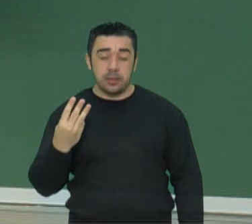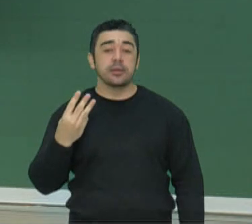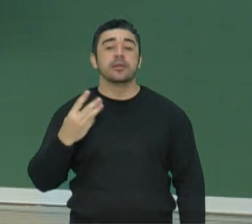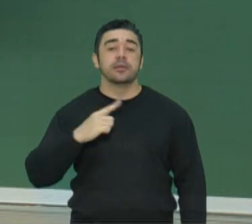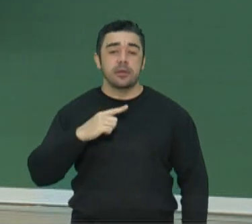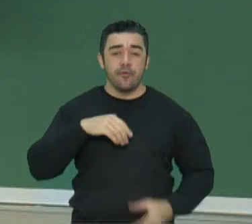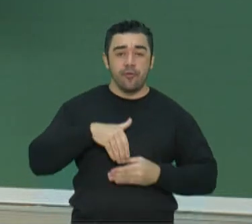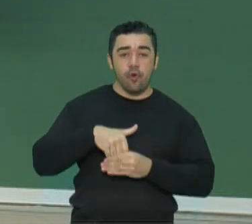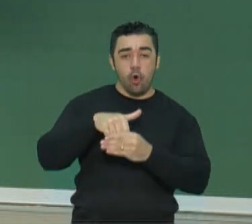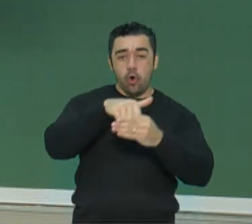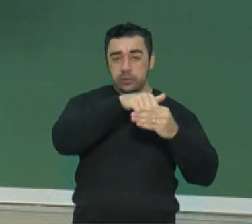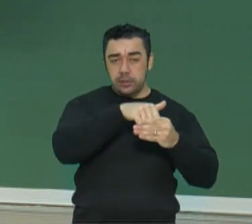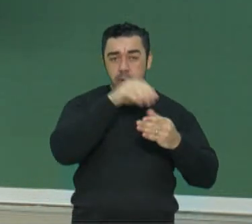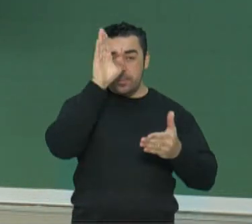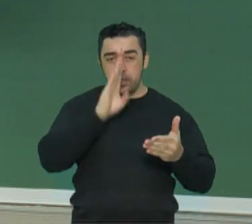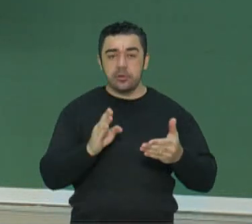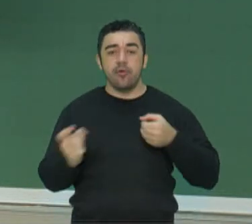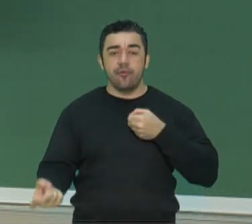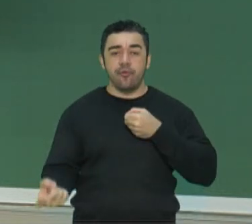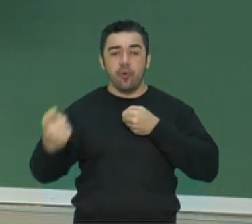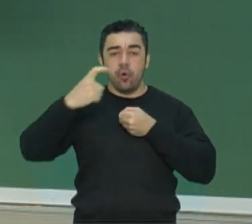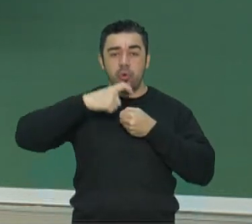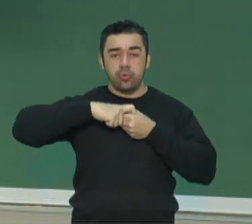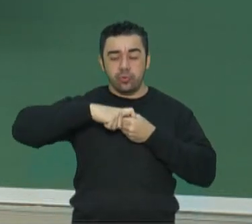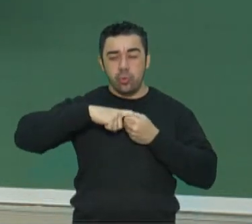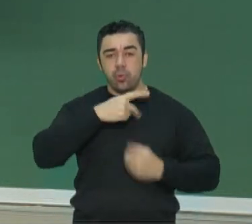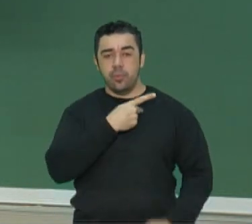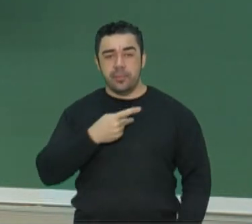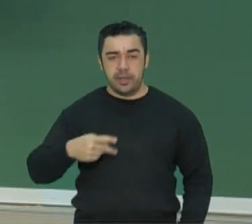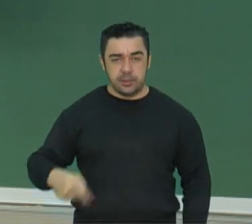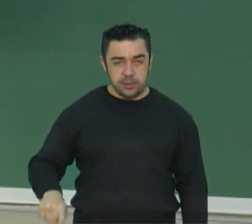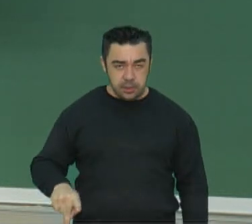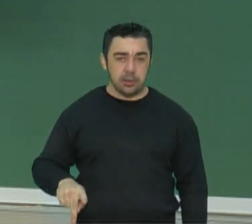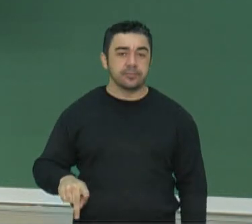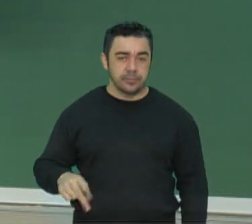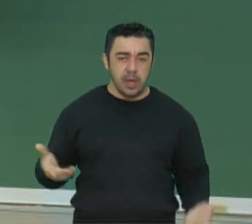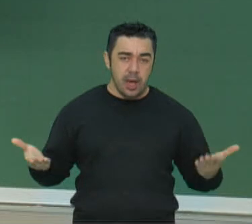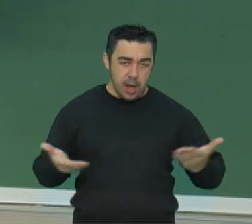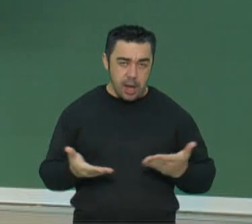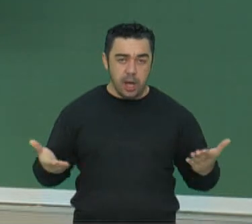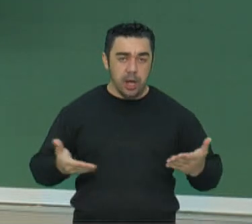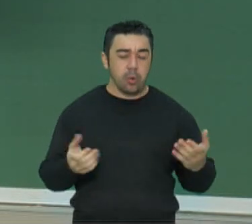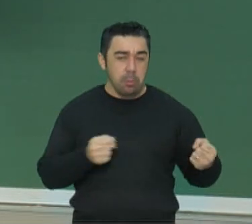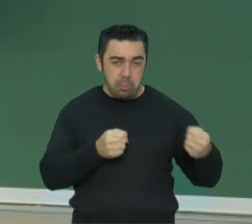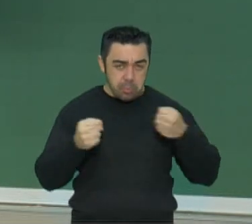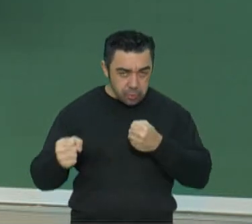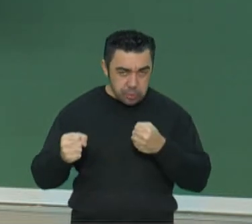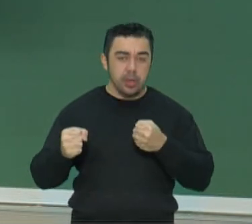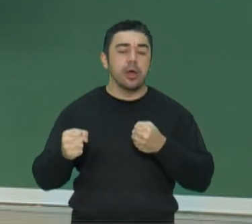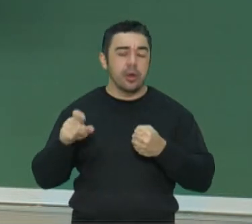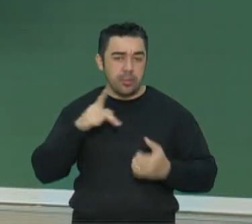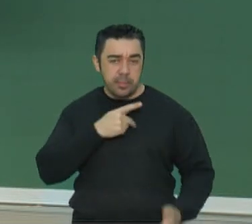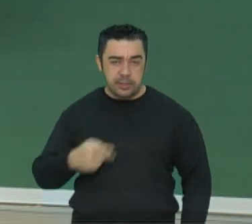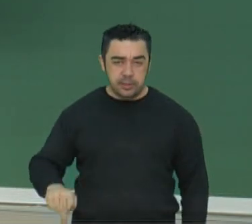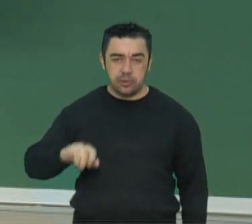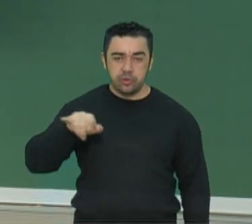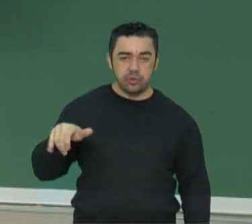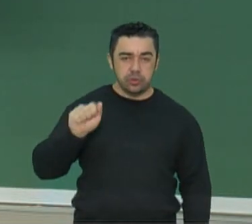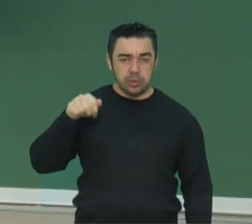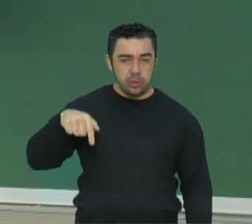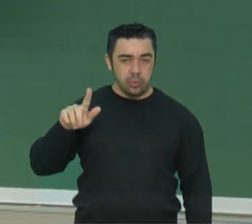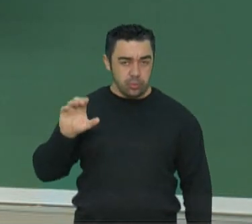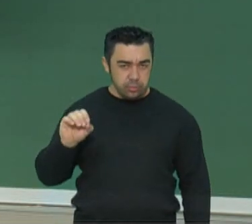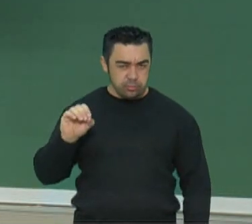Brasil e decidiu-se pela volta do presidencialismo com o poder nas mãos do Jango. Lembra da última aula?